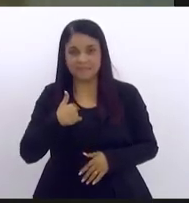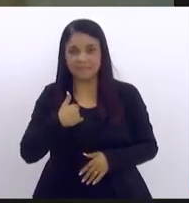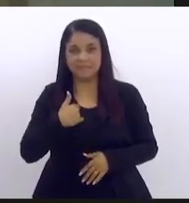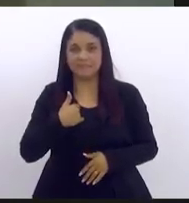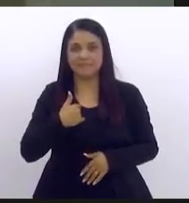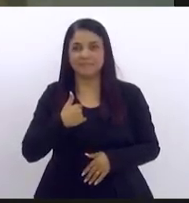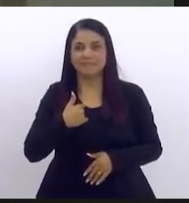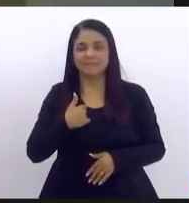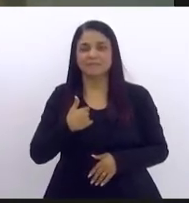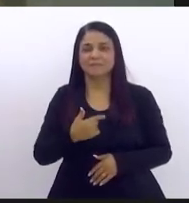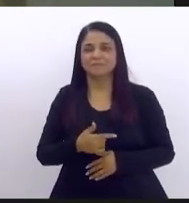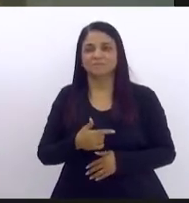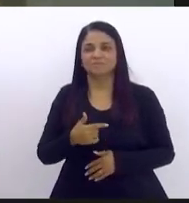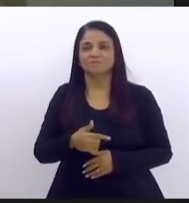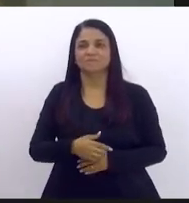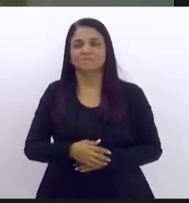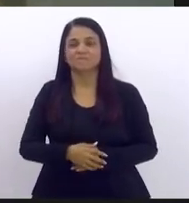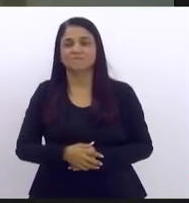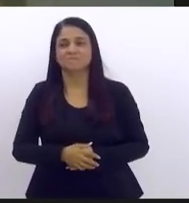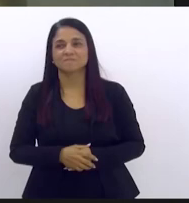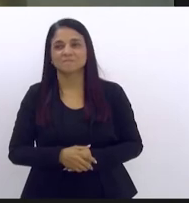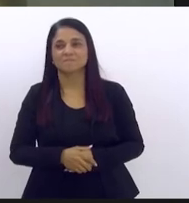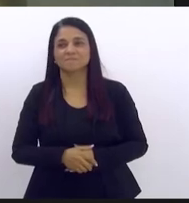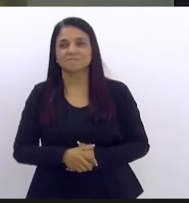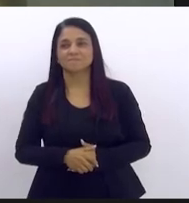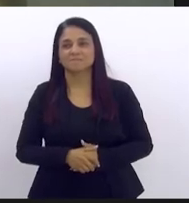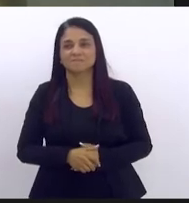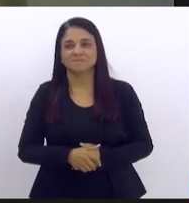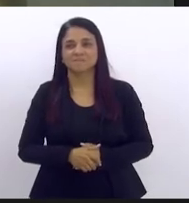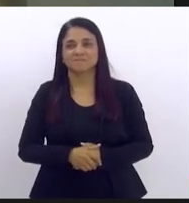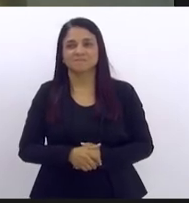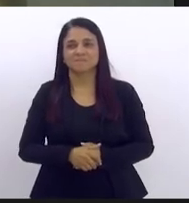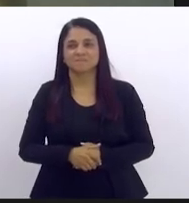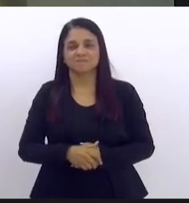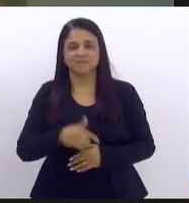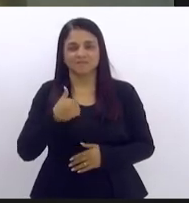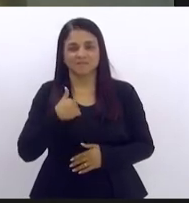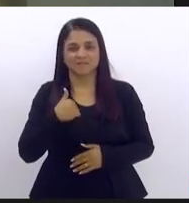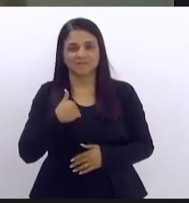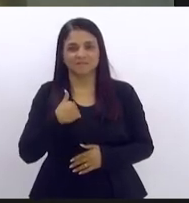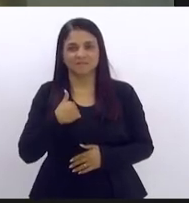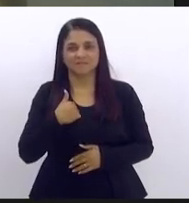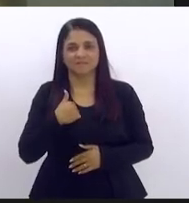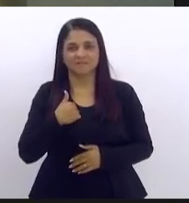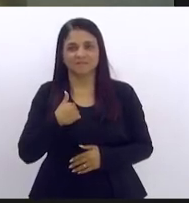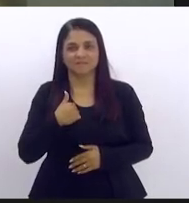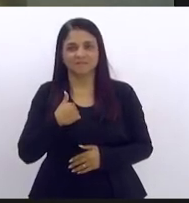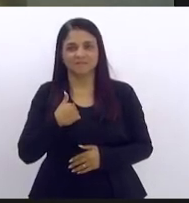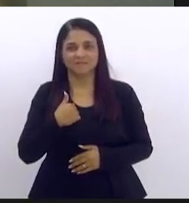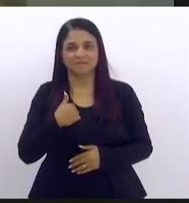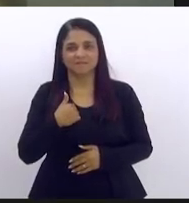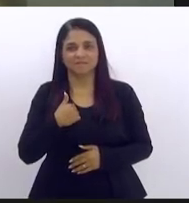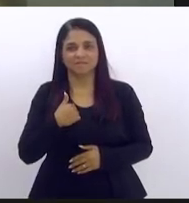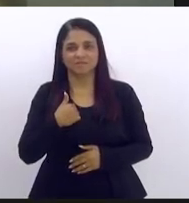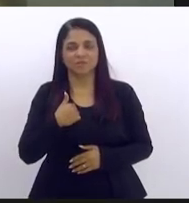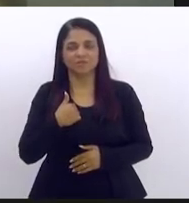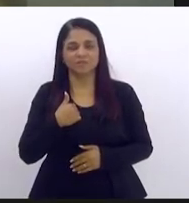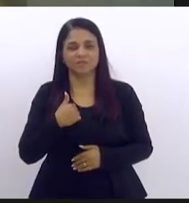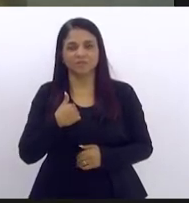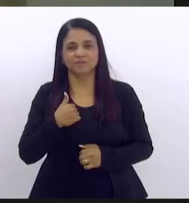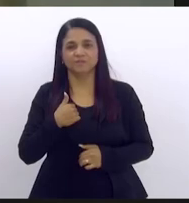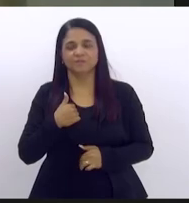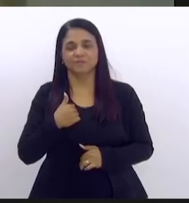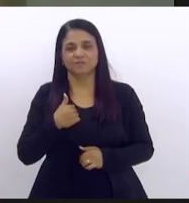de março a questão da nossa da fusão dos